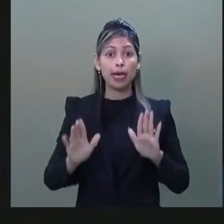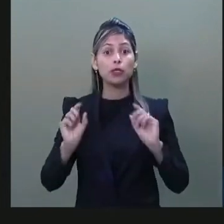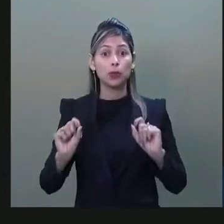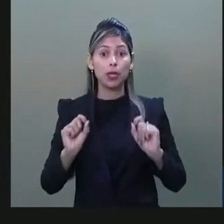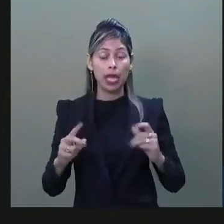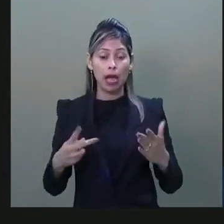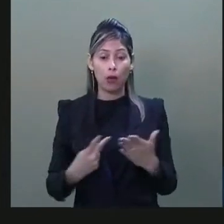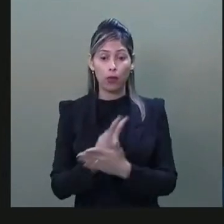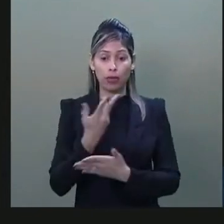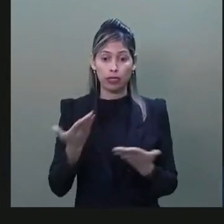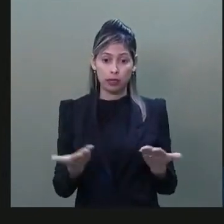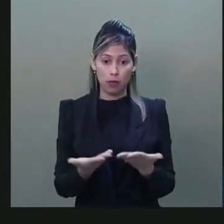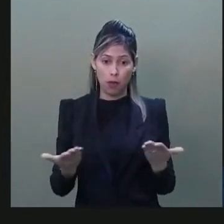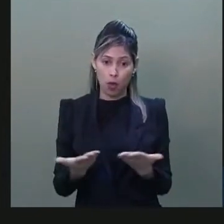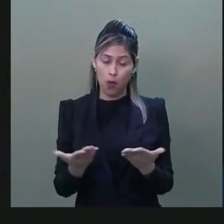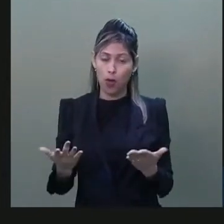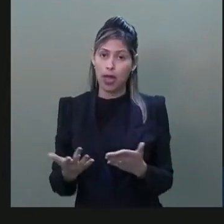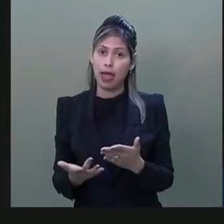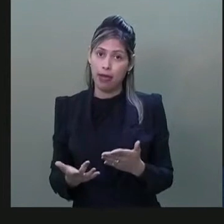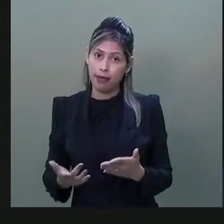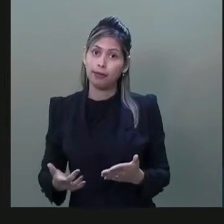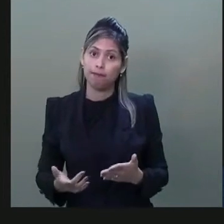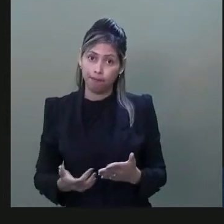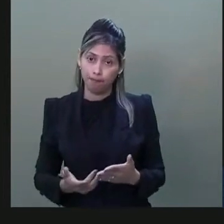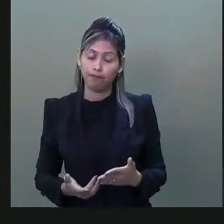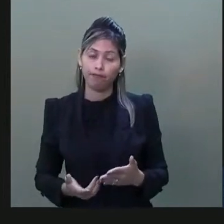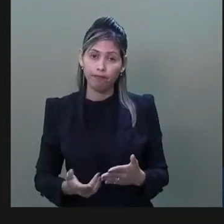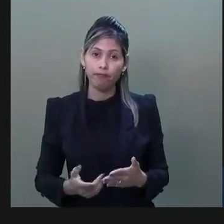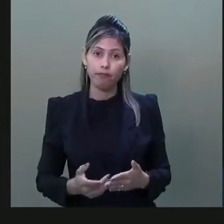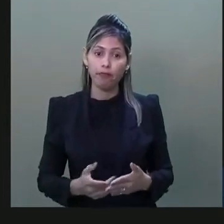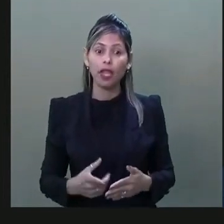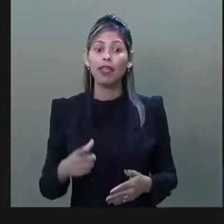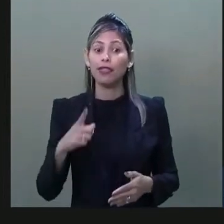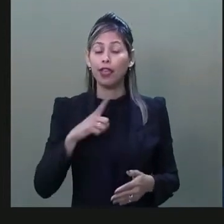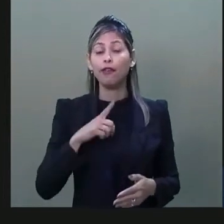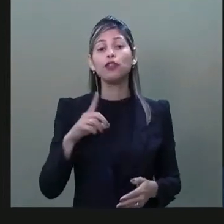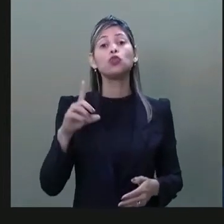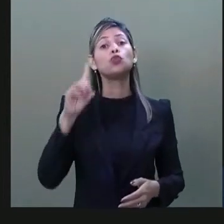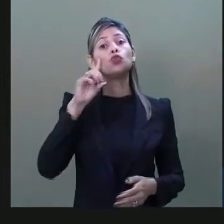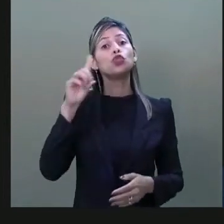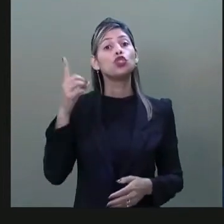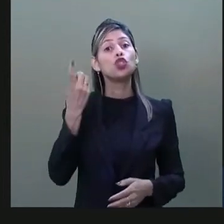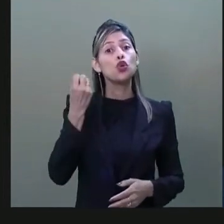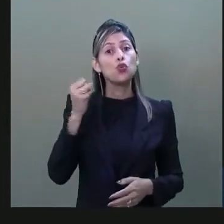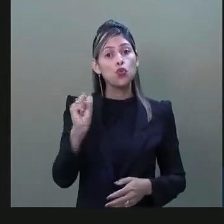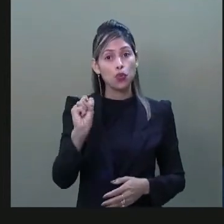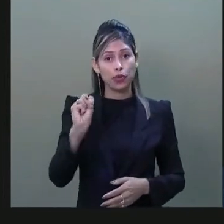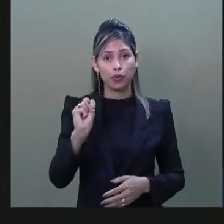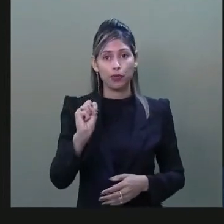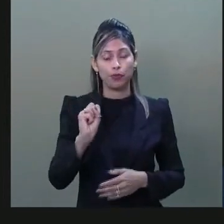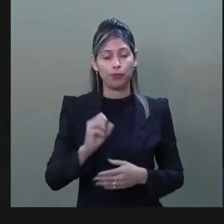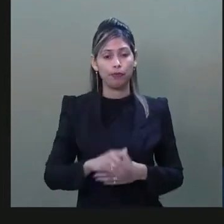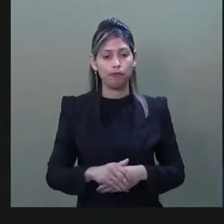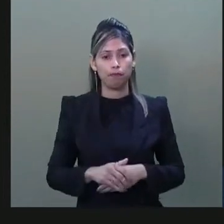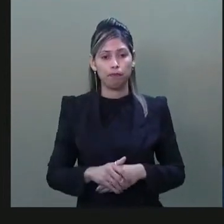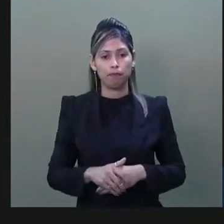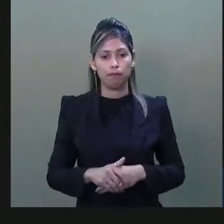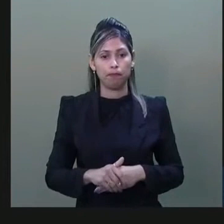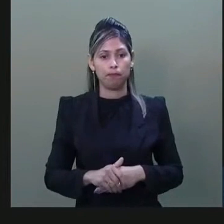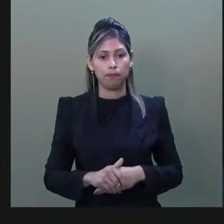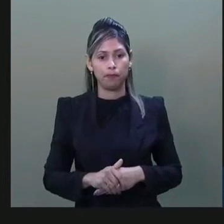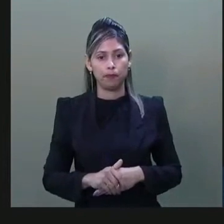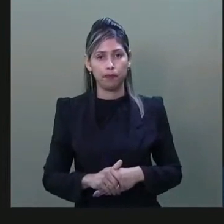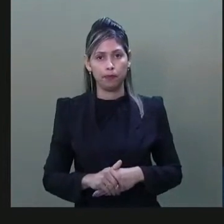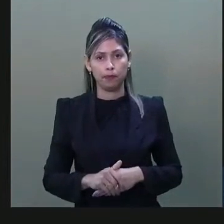atos lamentáveis e condenáveis do último dia 8. E, portanto, presidente, é uma preocupação minha,